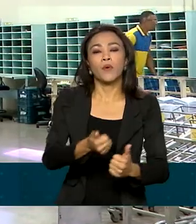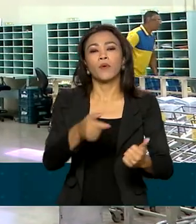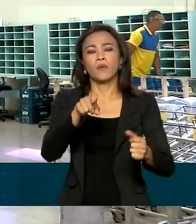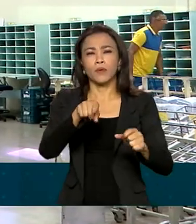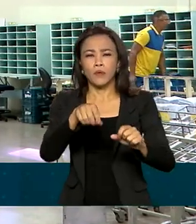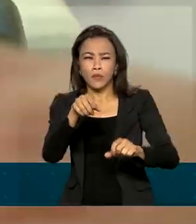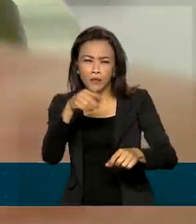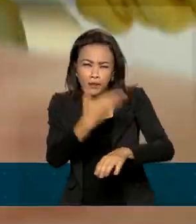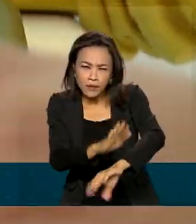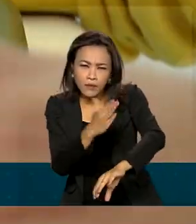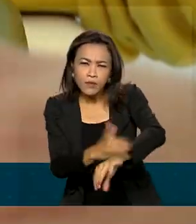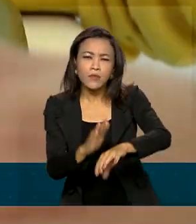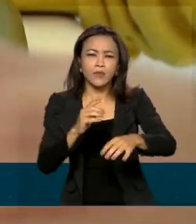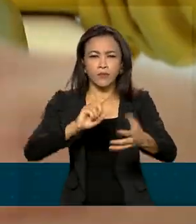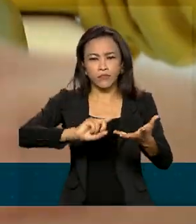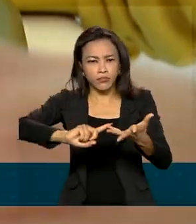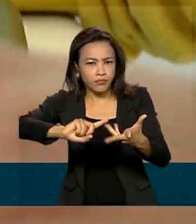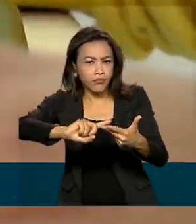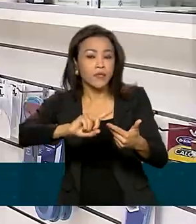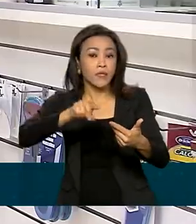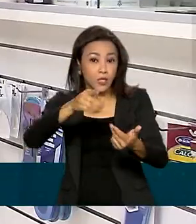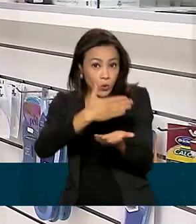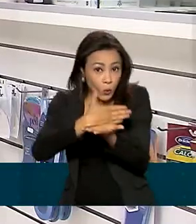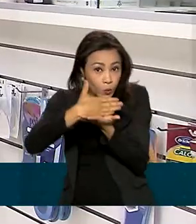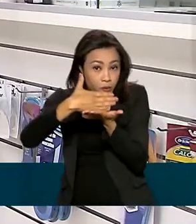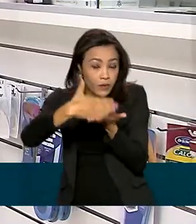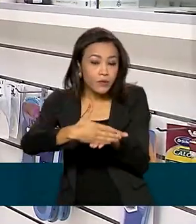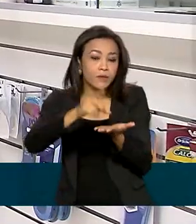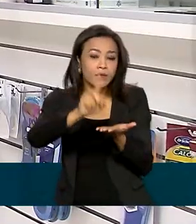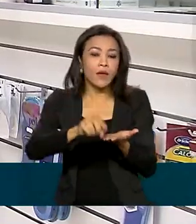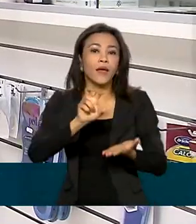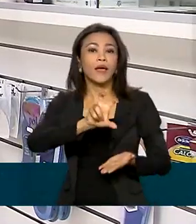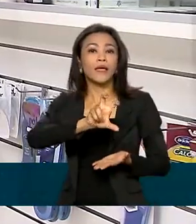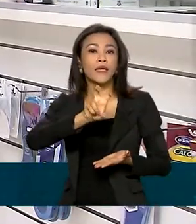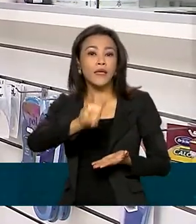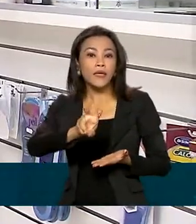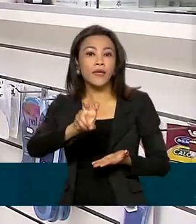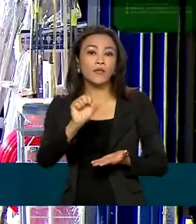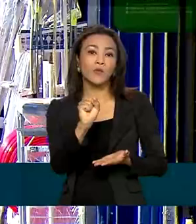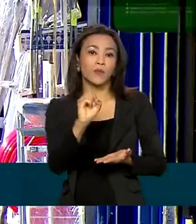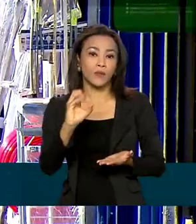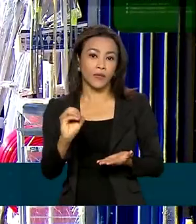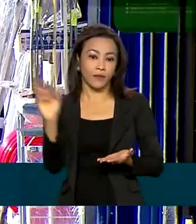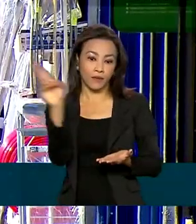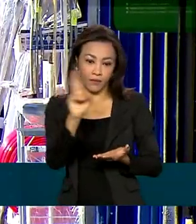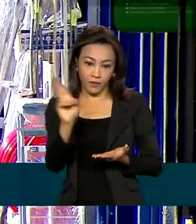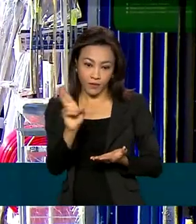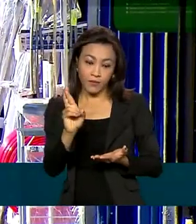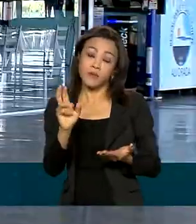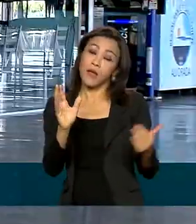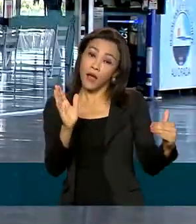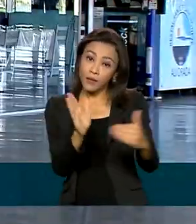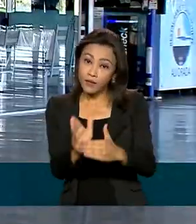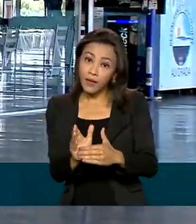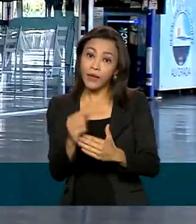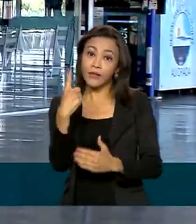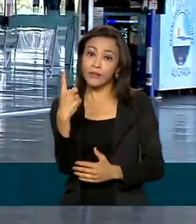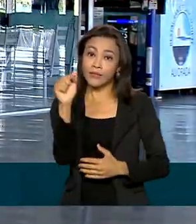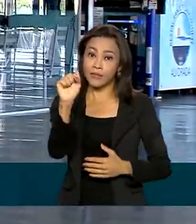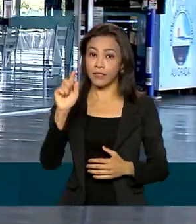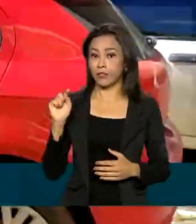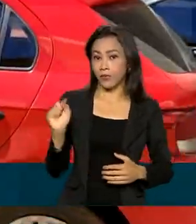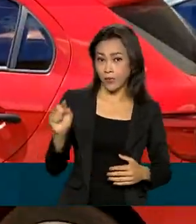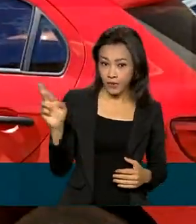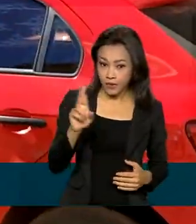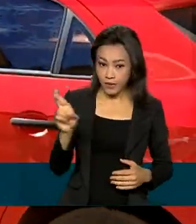capacitação. E o investimento inicial é a partir de R$ 580,00, podendo chegar a R 17 mil.